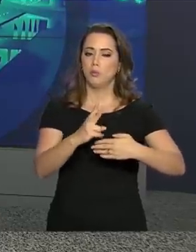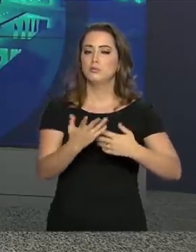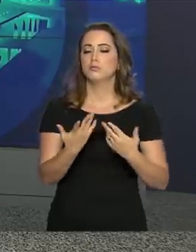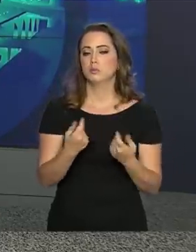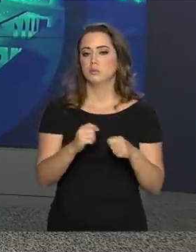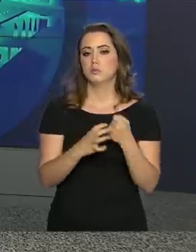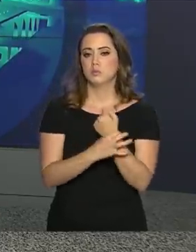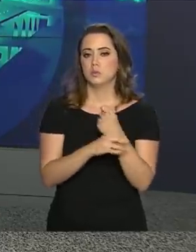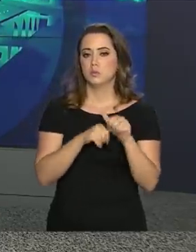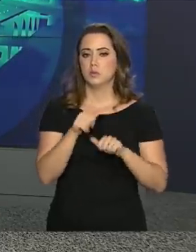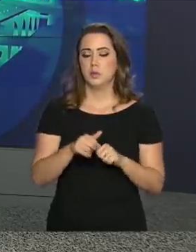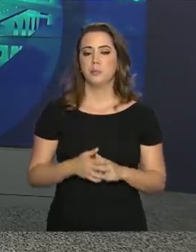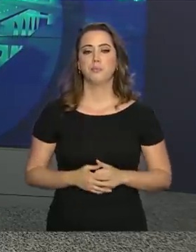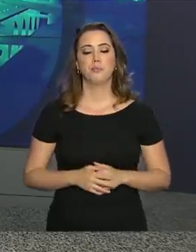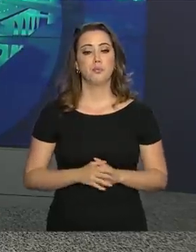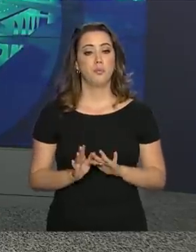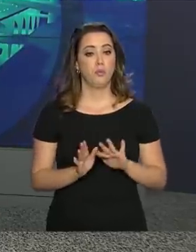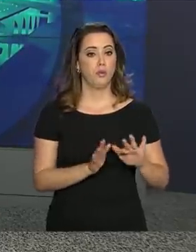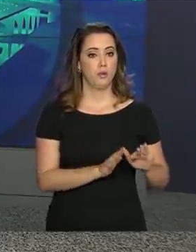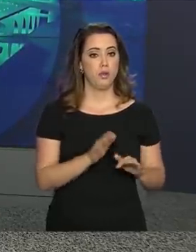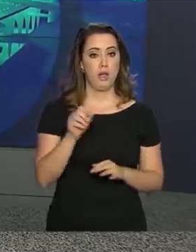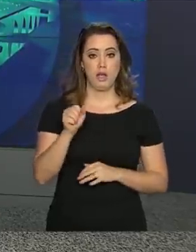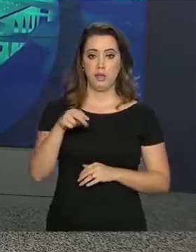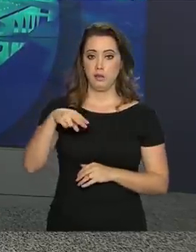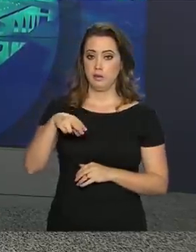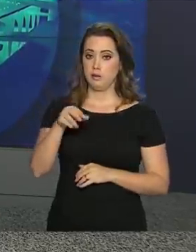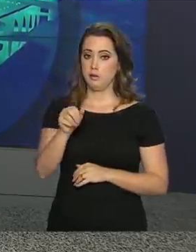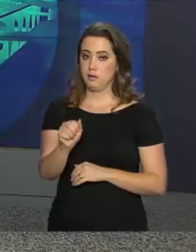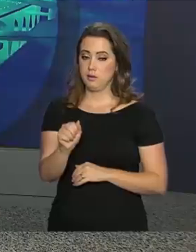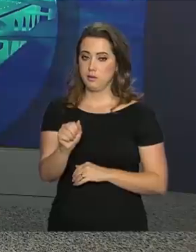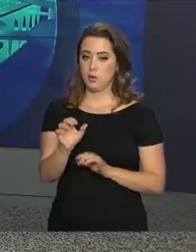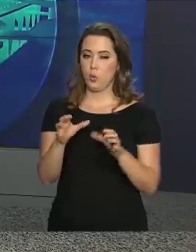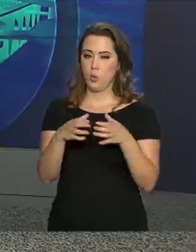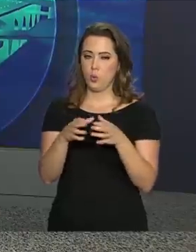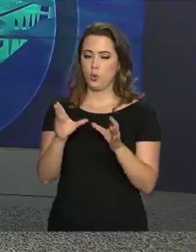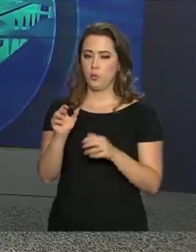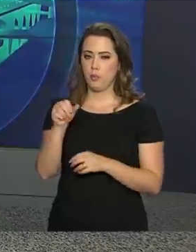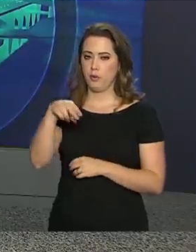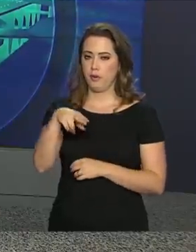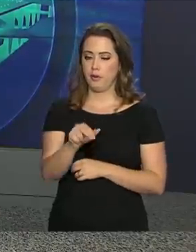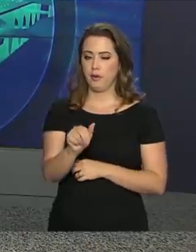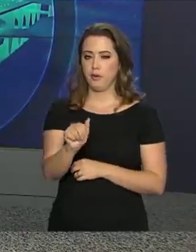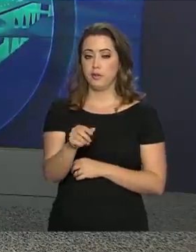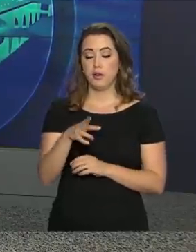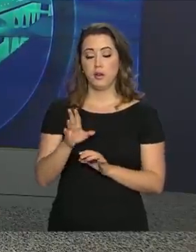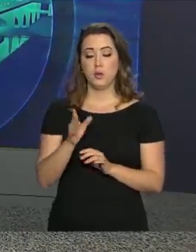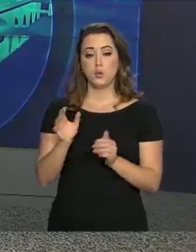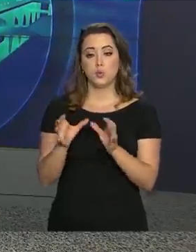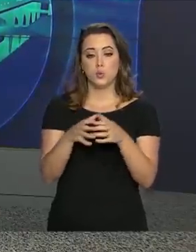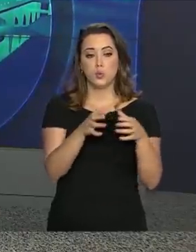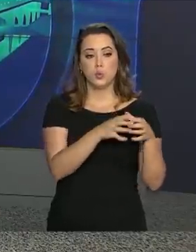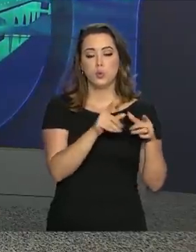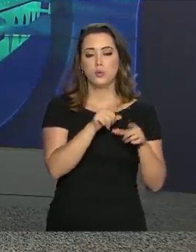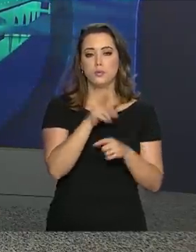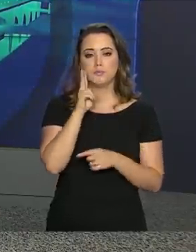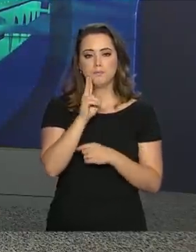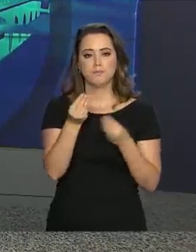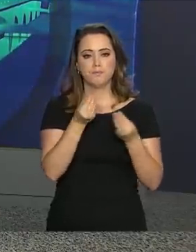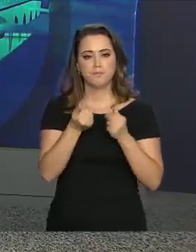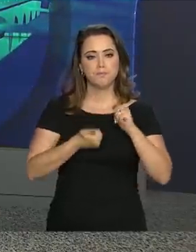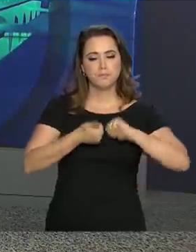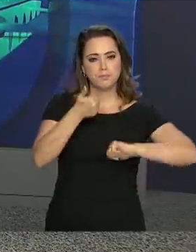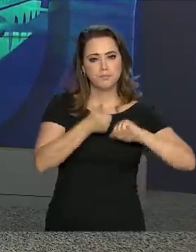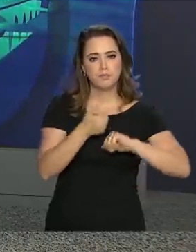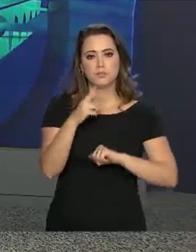Nacional de Águas, juntamente com os setores competentes, vai continuar monitorando a qualidade da água no rio Paralpeba.